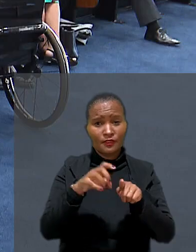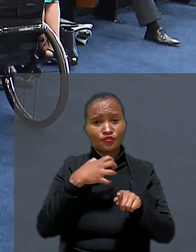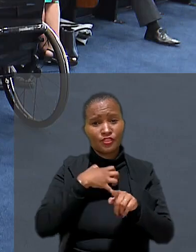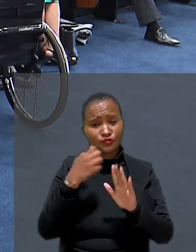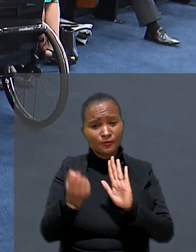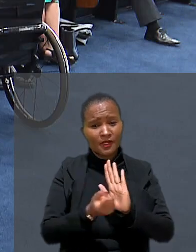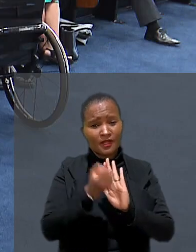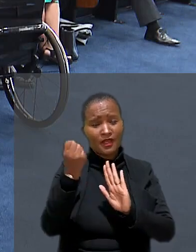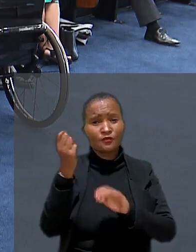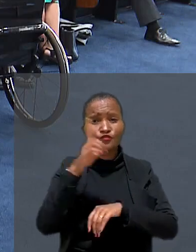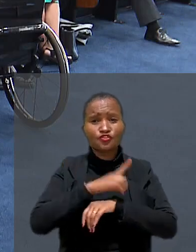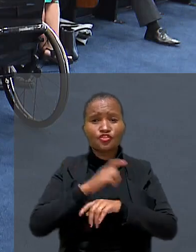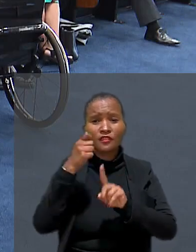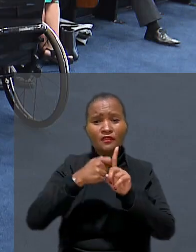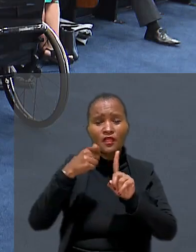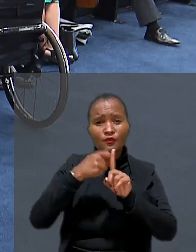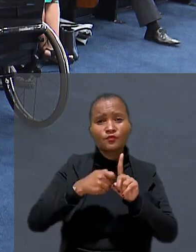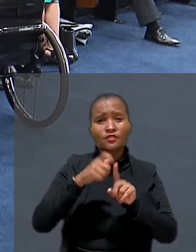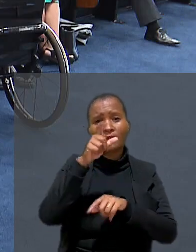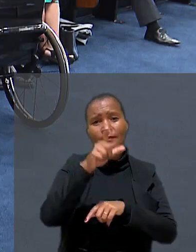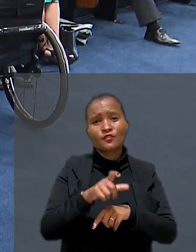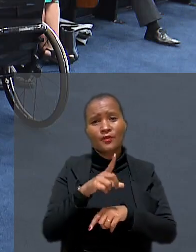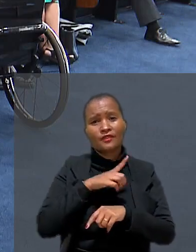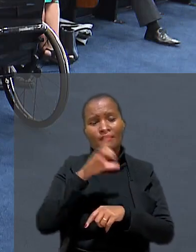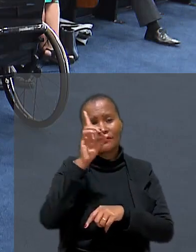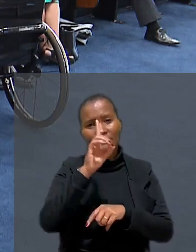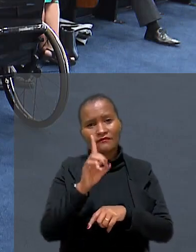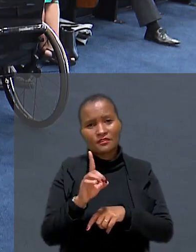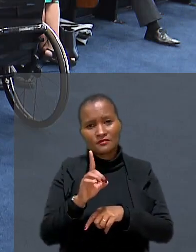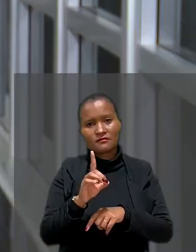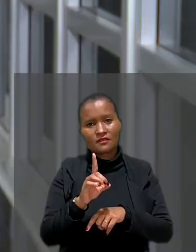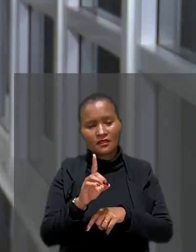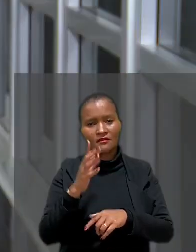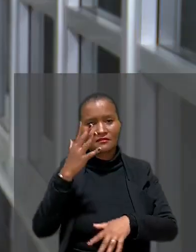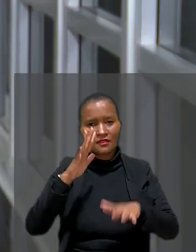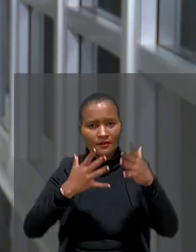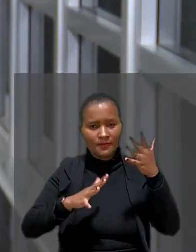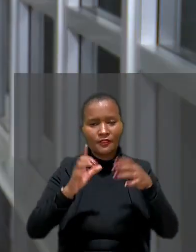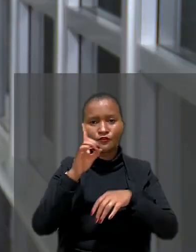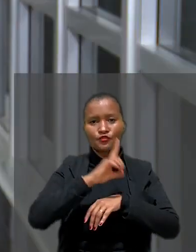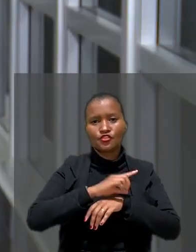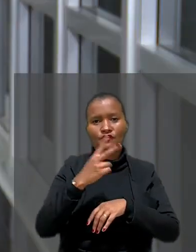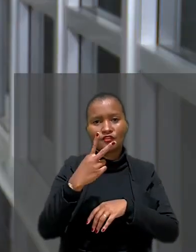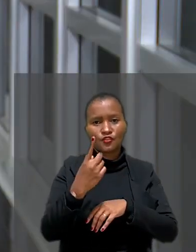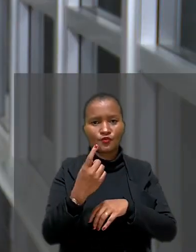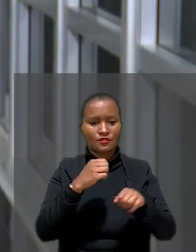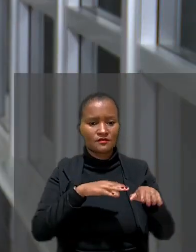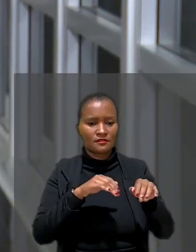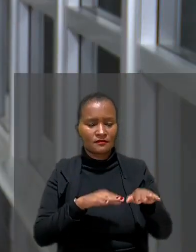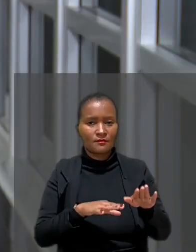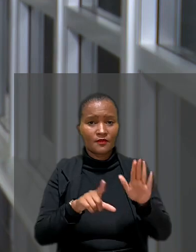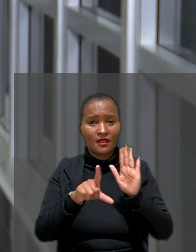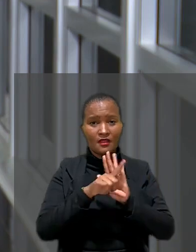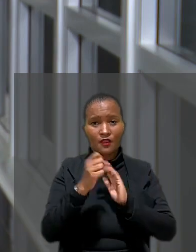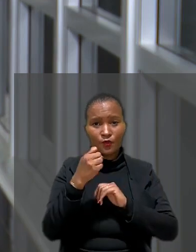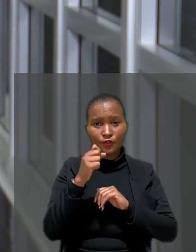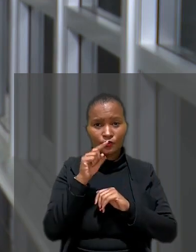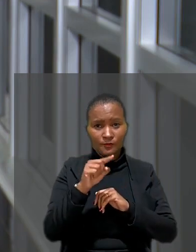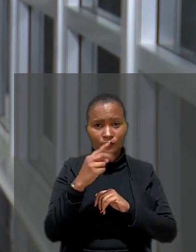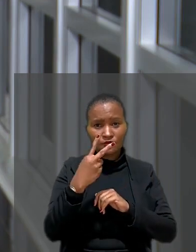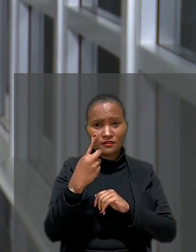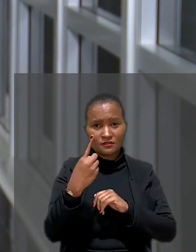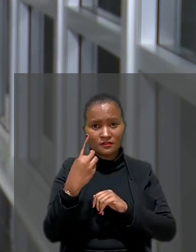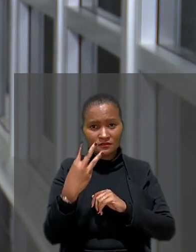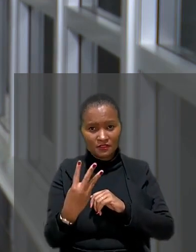luta da pessoa com deficiência, celebrado em 21 de setembro. A Lei nº.213, de 1991,